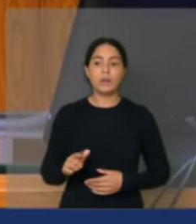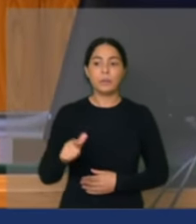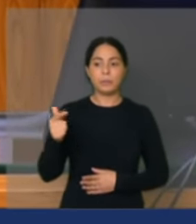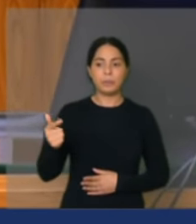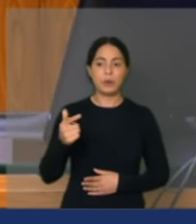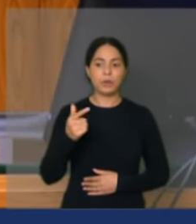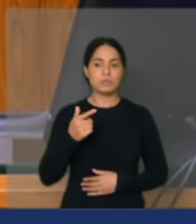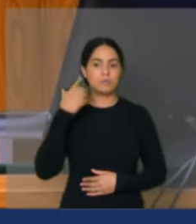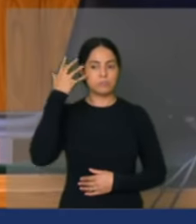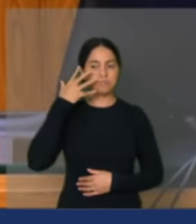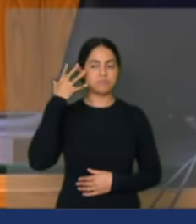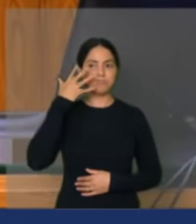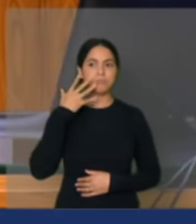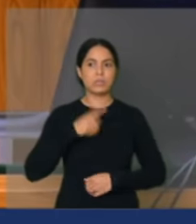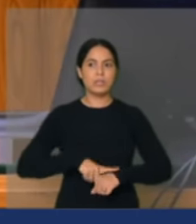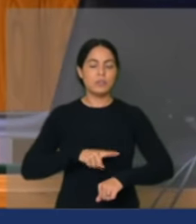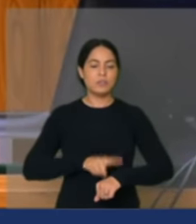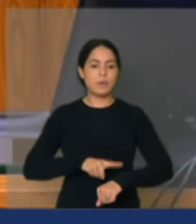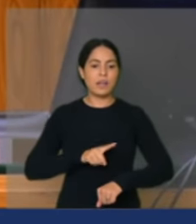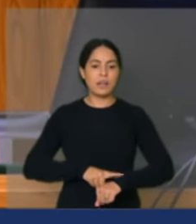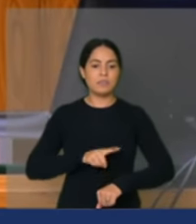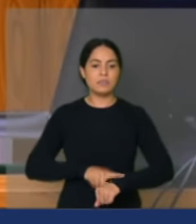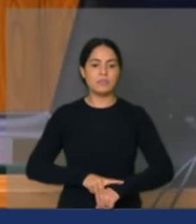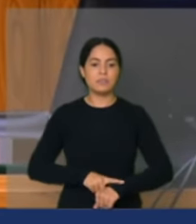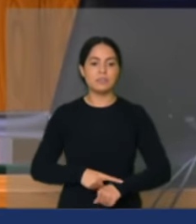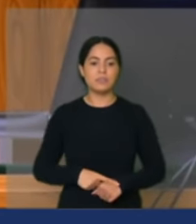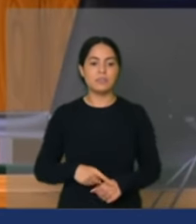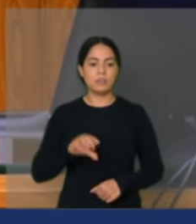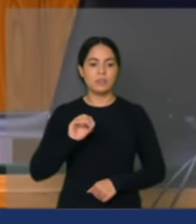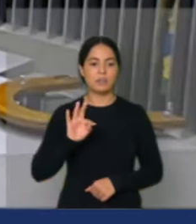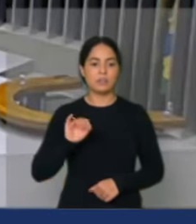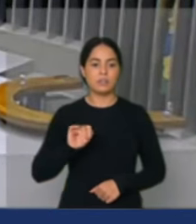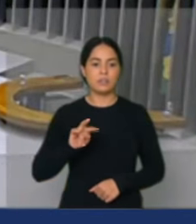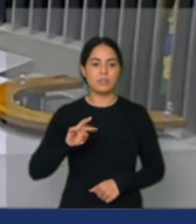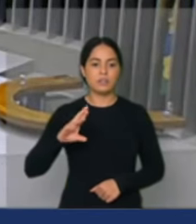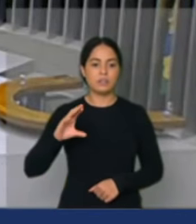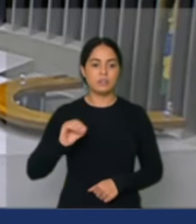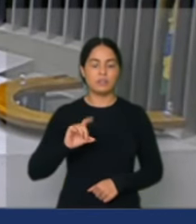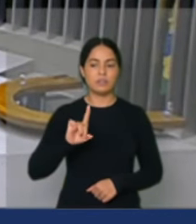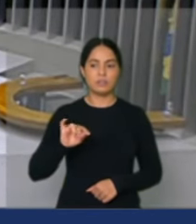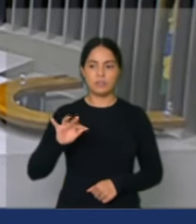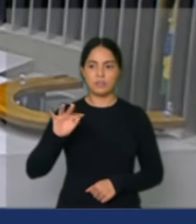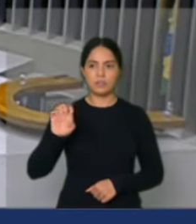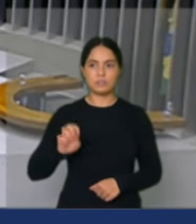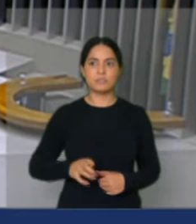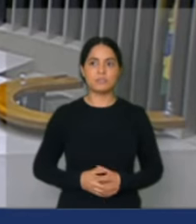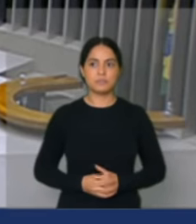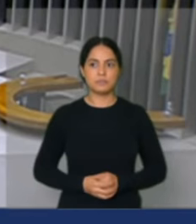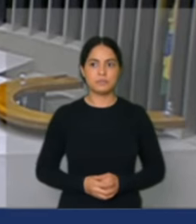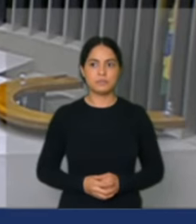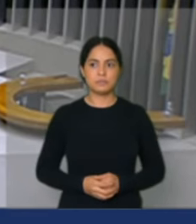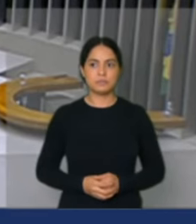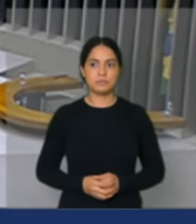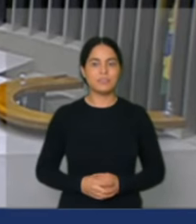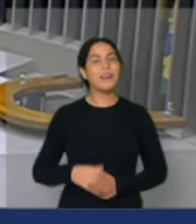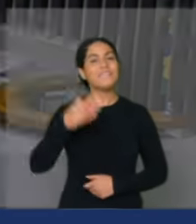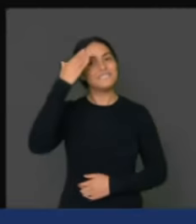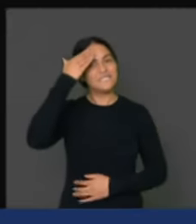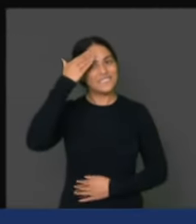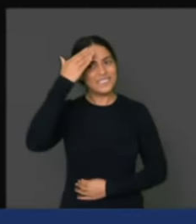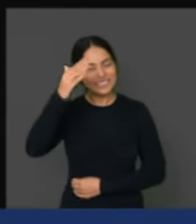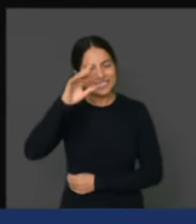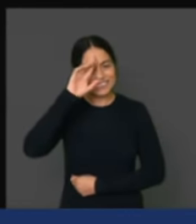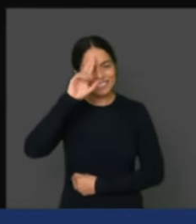três minutos, deputado Otávio Leite. Opa! Muito obrigado, senhor